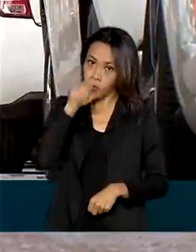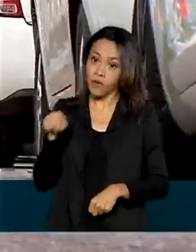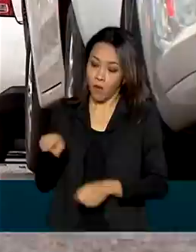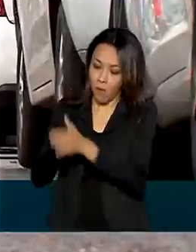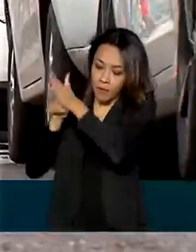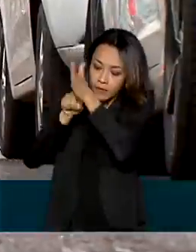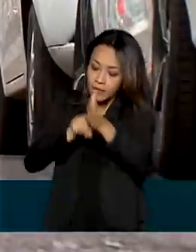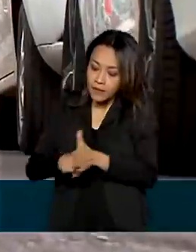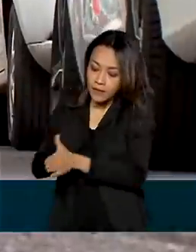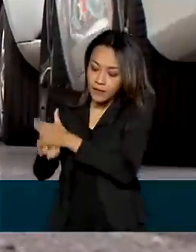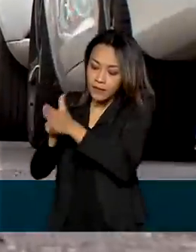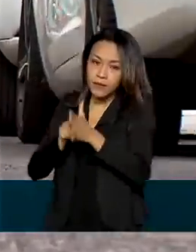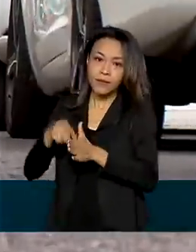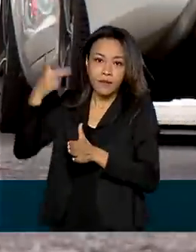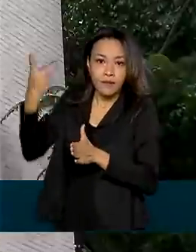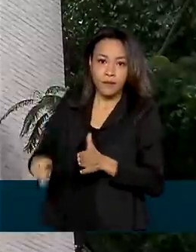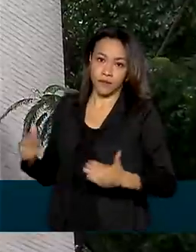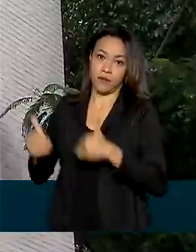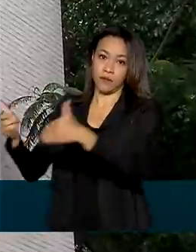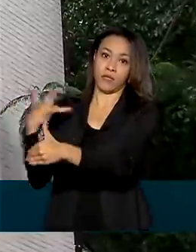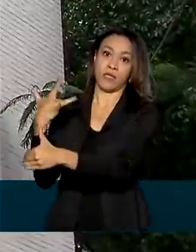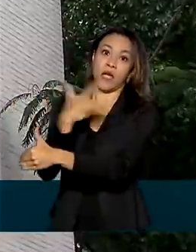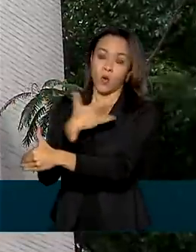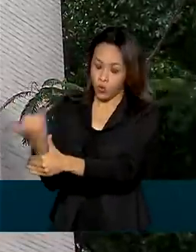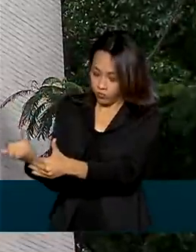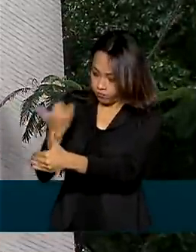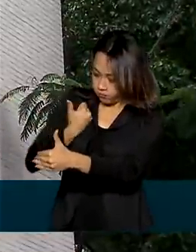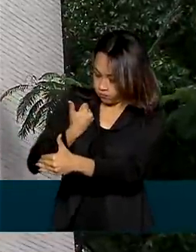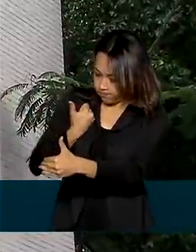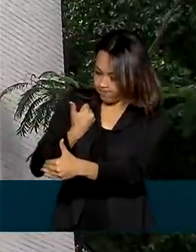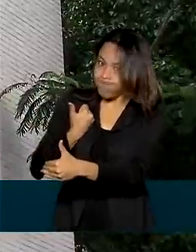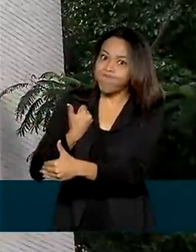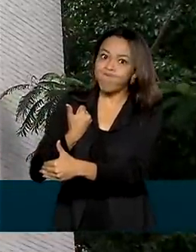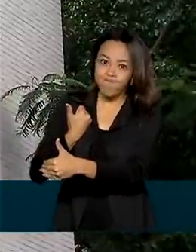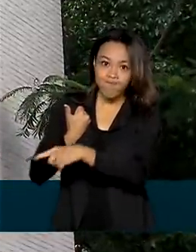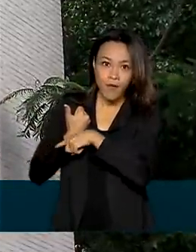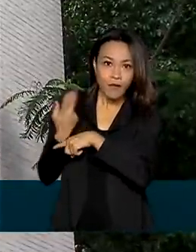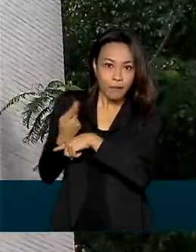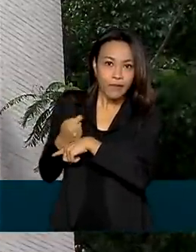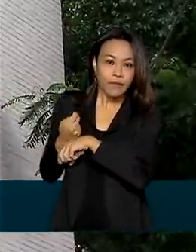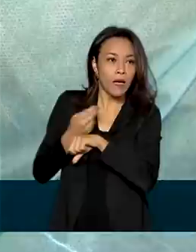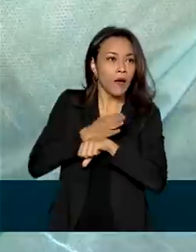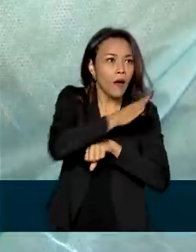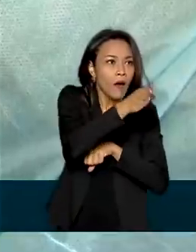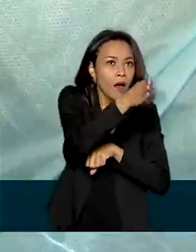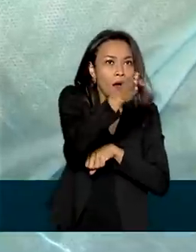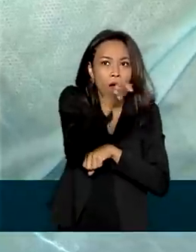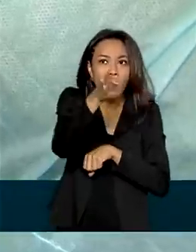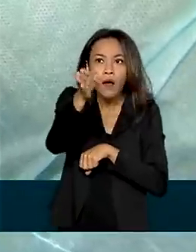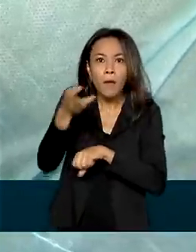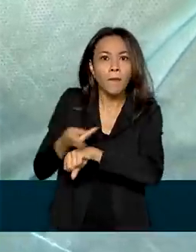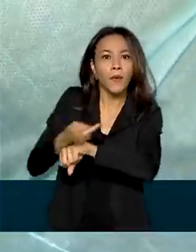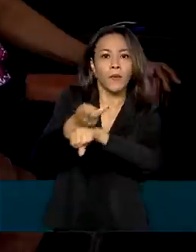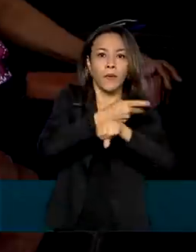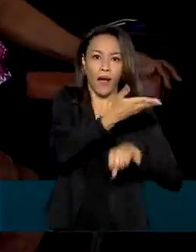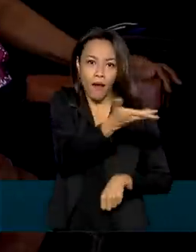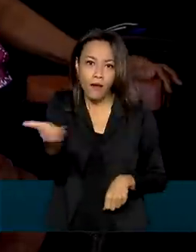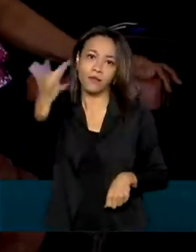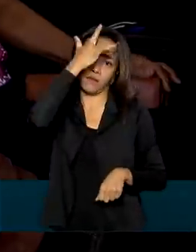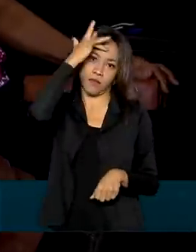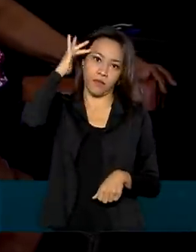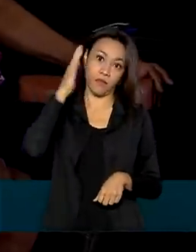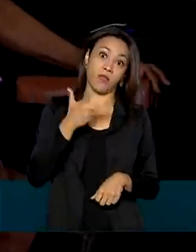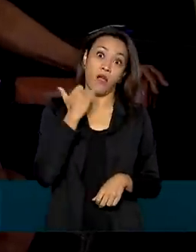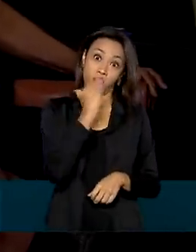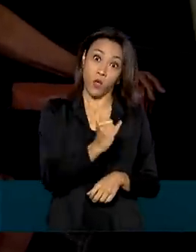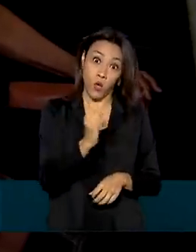levantamento do Ministério da Saúde. O Ministério estuda fazer uma busca ativa dessas pessoas e alerta que a imunização só